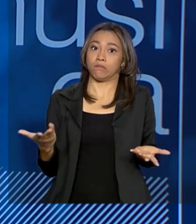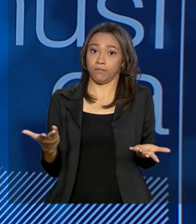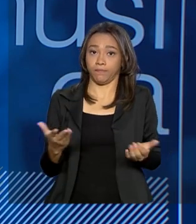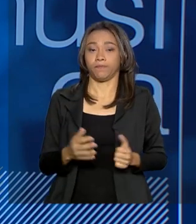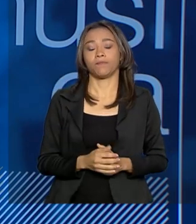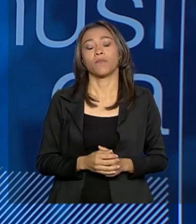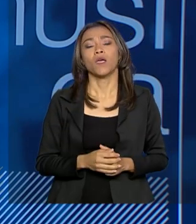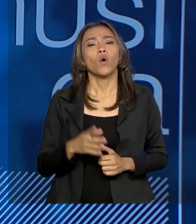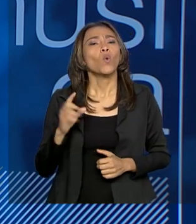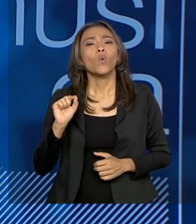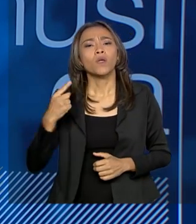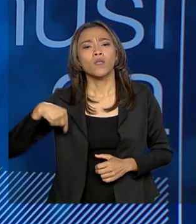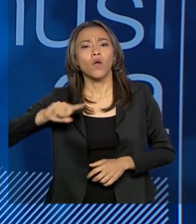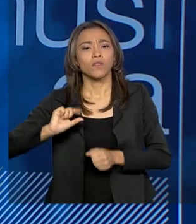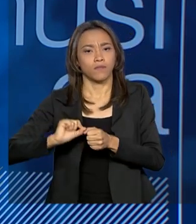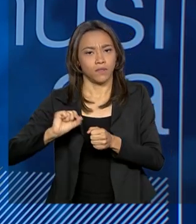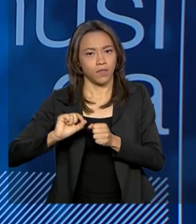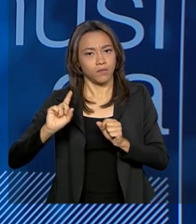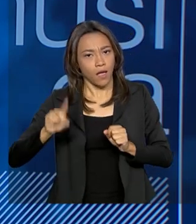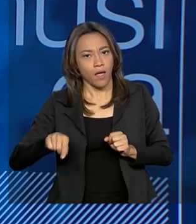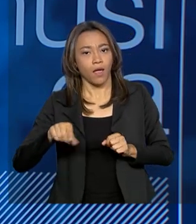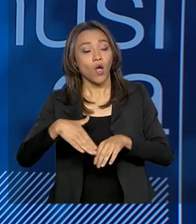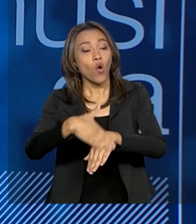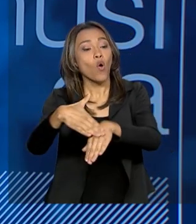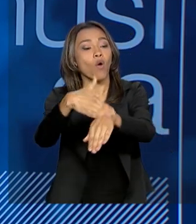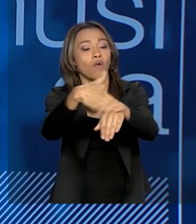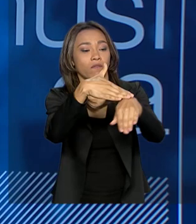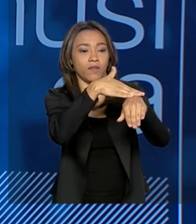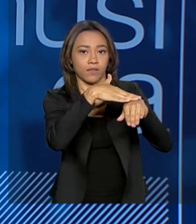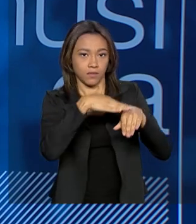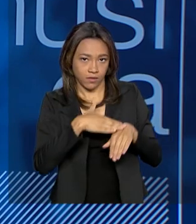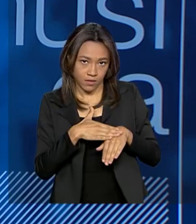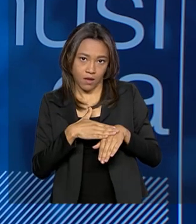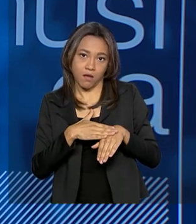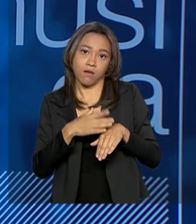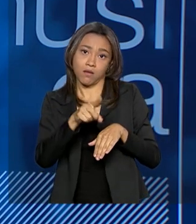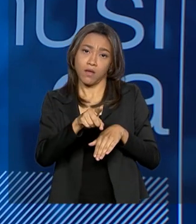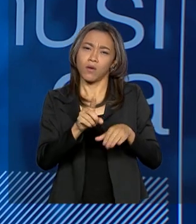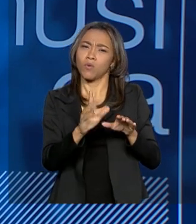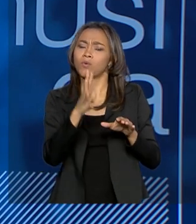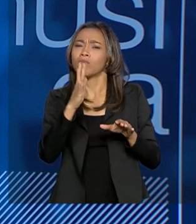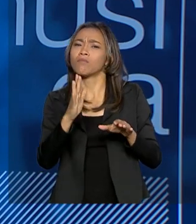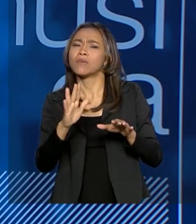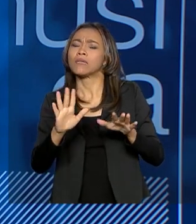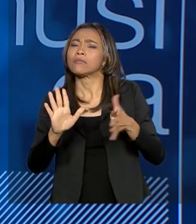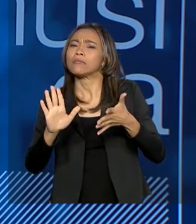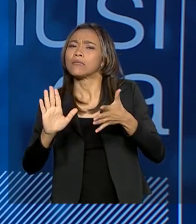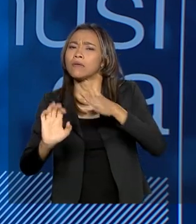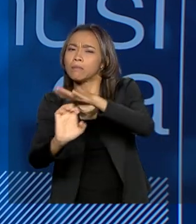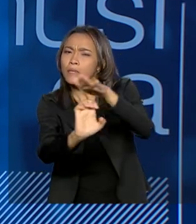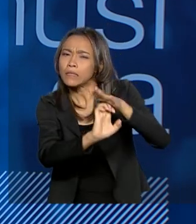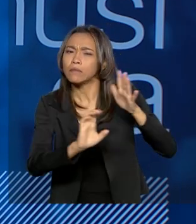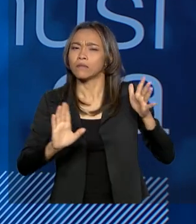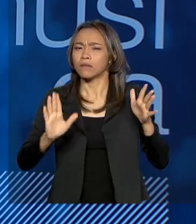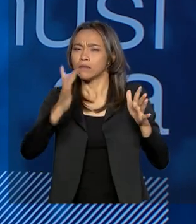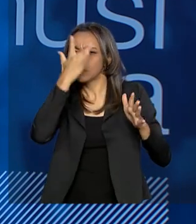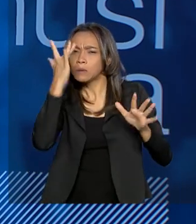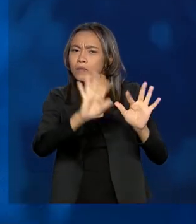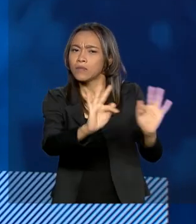O que nós fizemos foi conversar com os exibidores de grande, médio e pequeno porte para